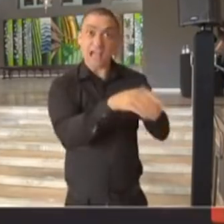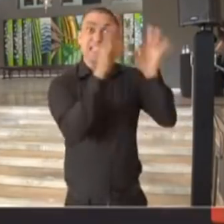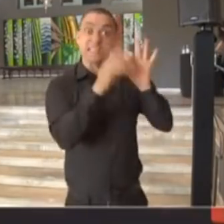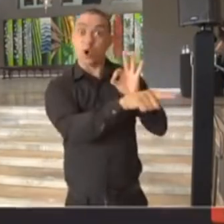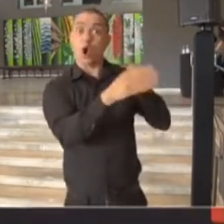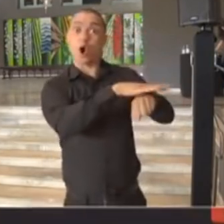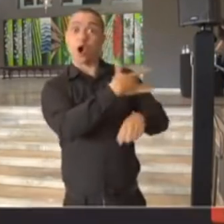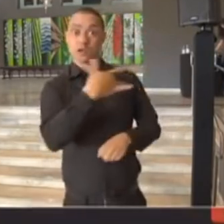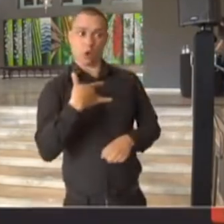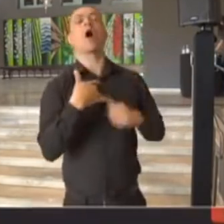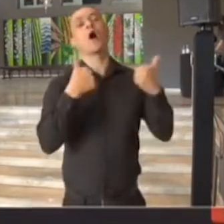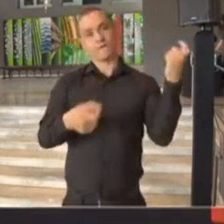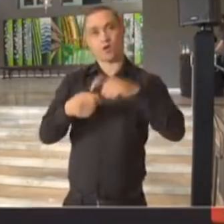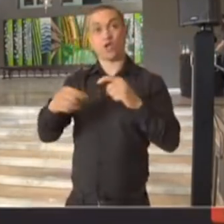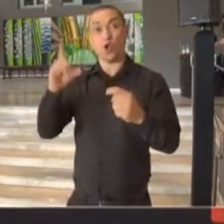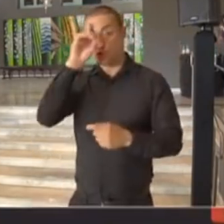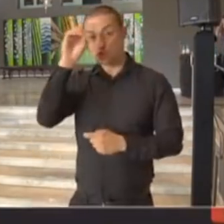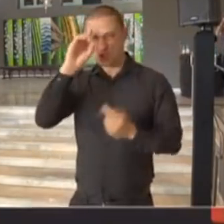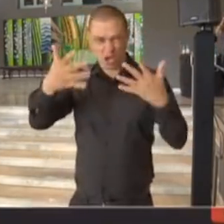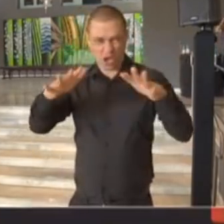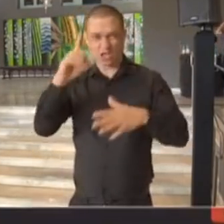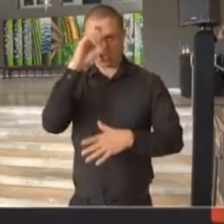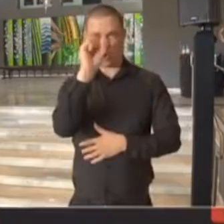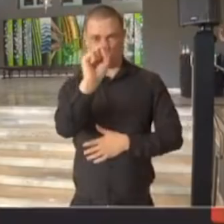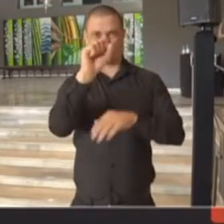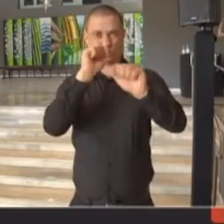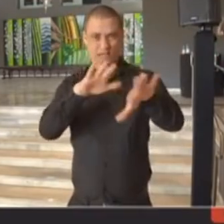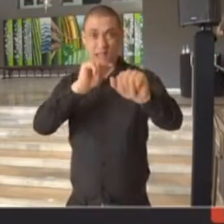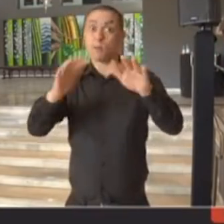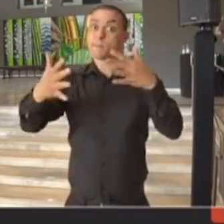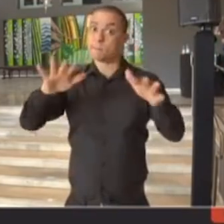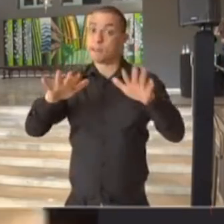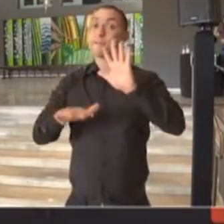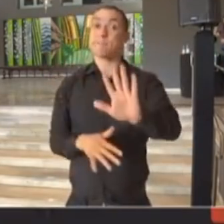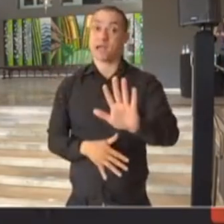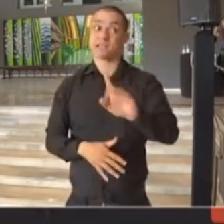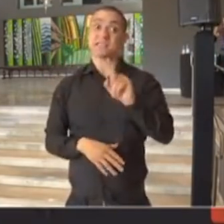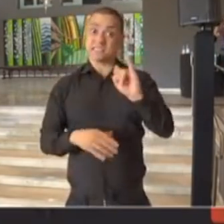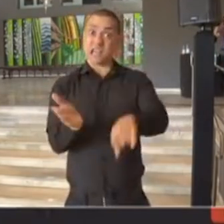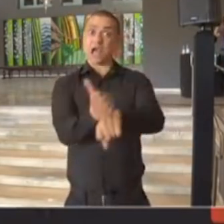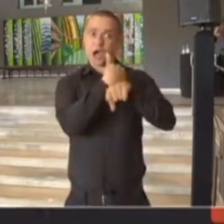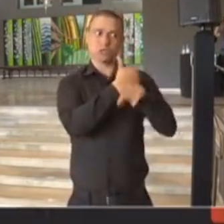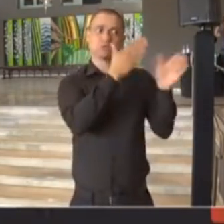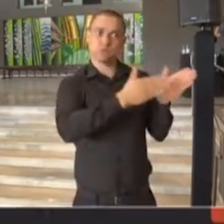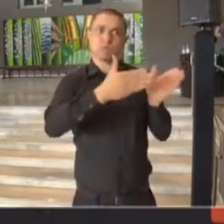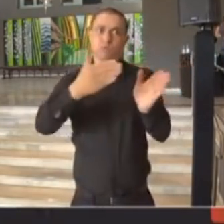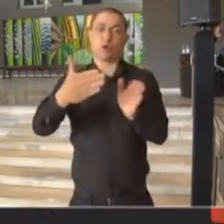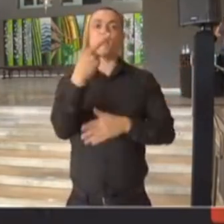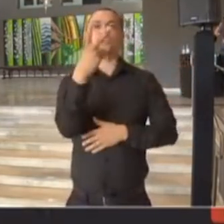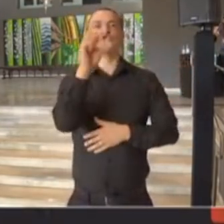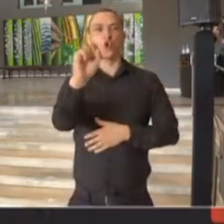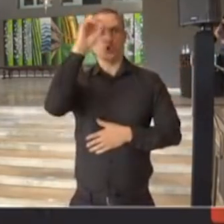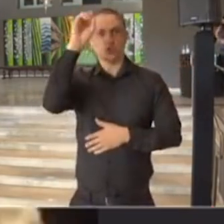está estabelecido. A data base está clara, é 8 de setembro, mas isso tem que ser com o cumprimento dos 28